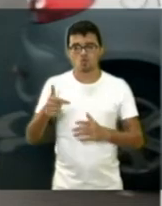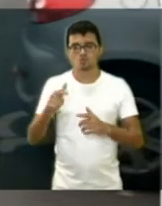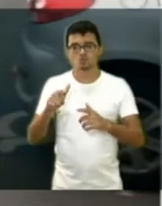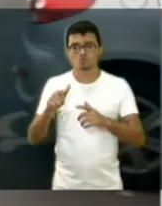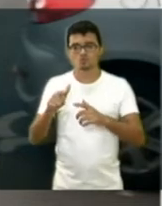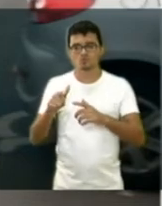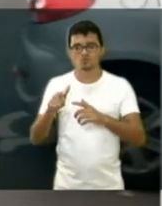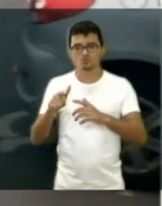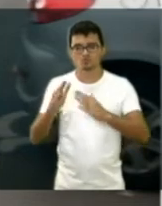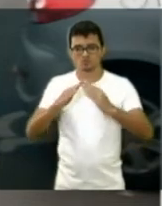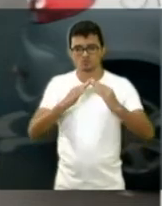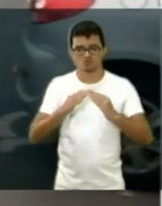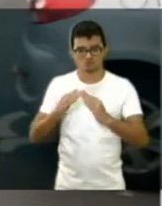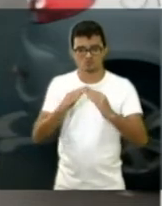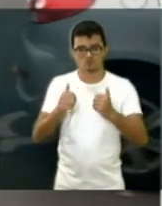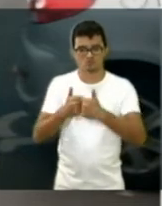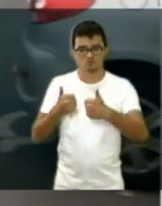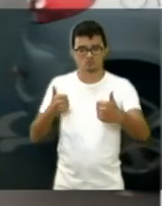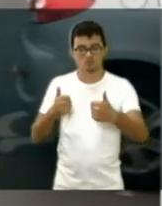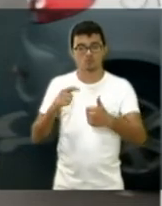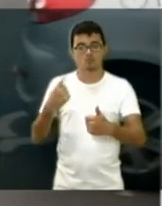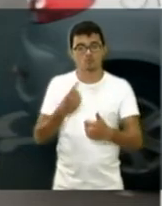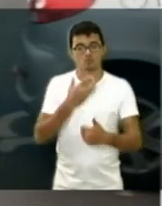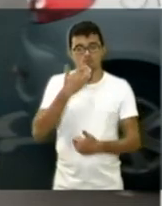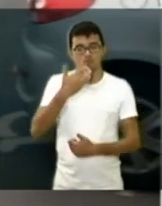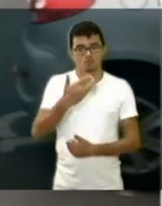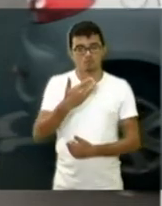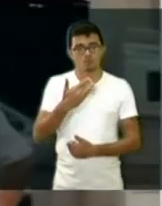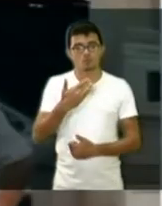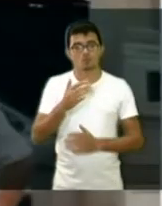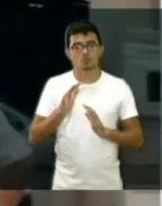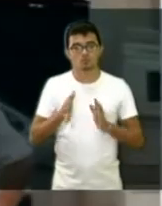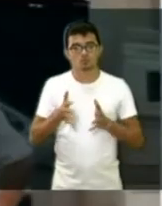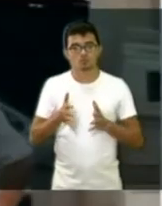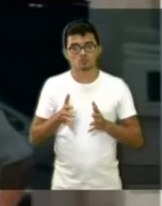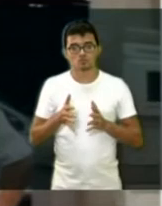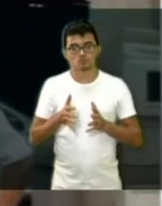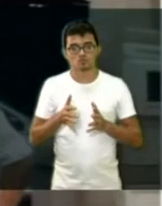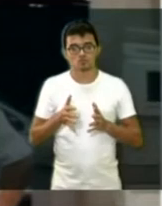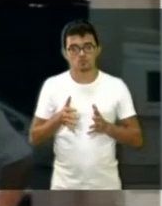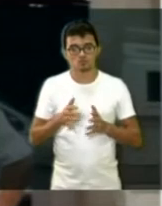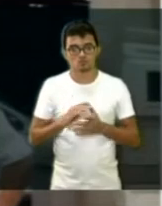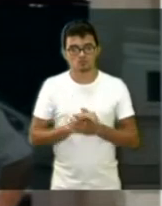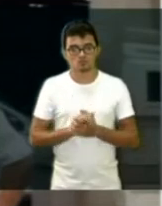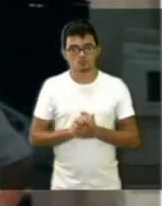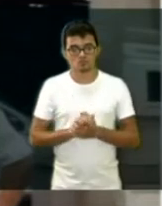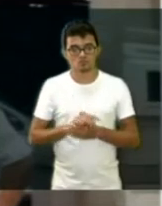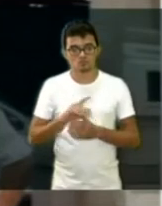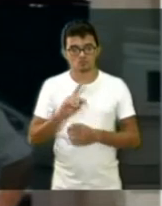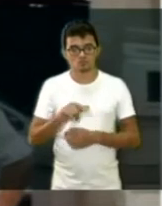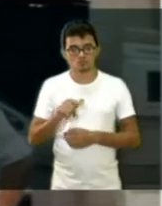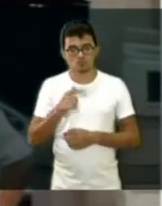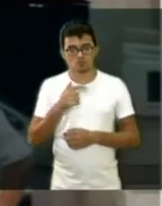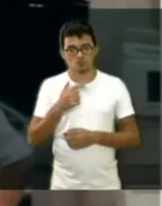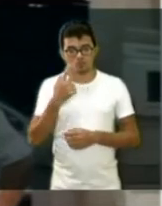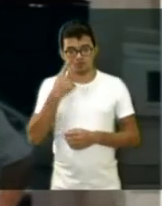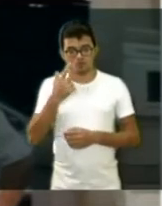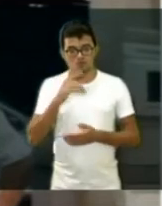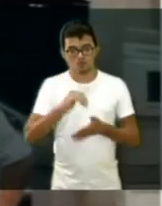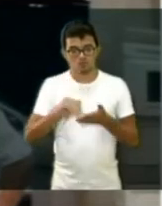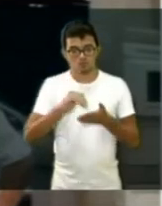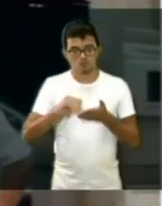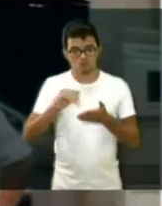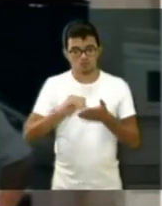naquela fluência lá, então eles pedem encarecidamente já para o trânsito assistir. Eu, vindo aqui o secretário de